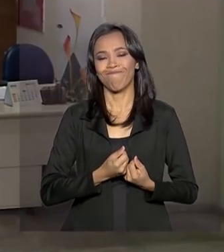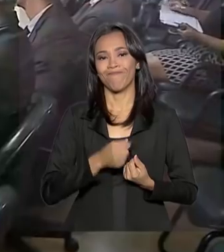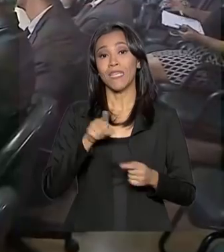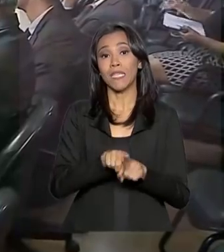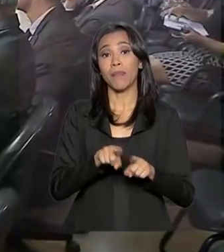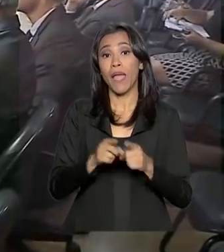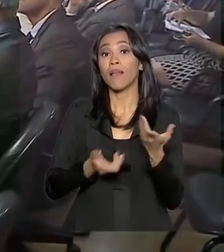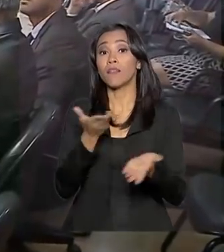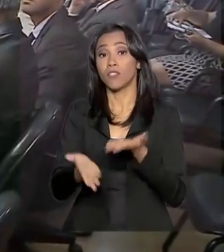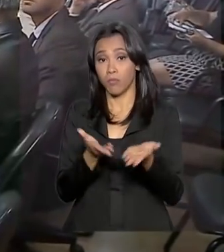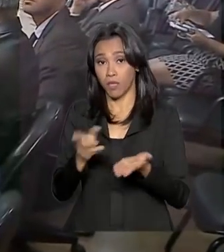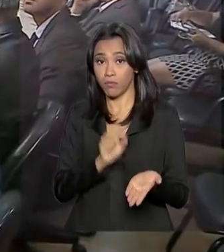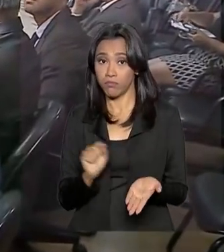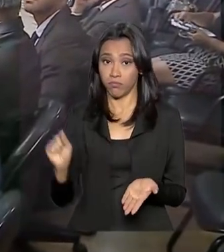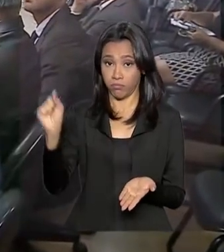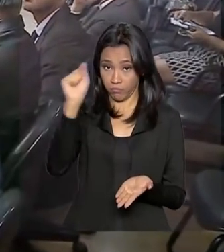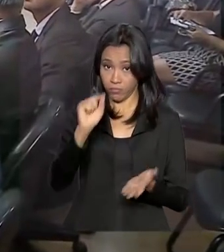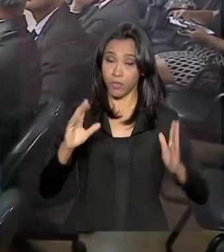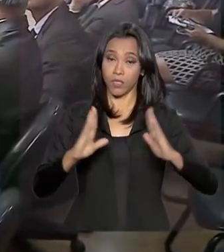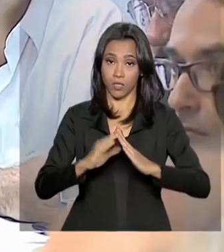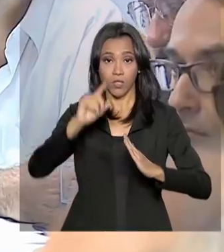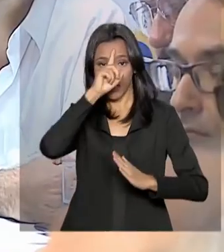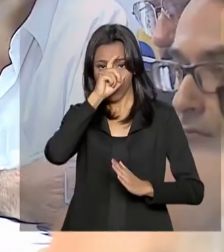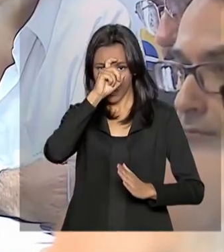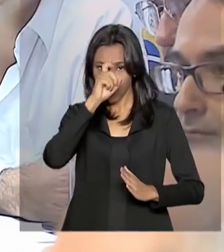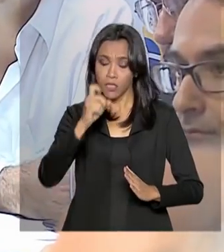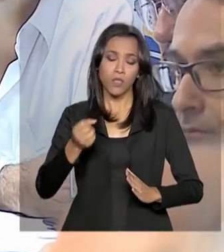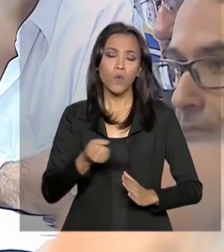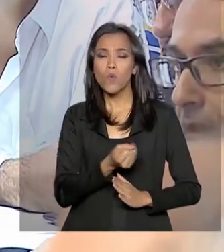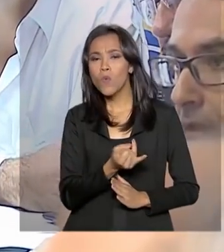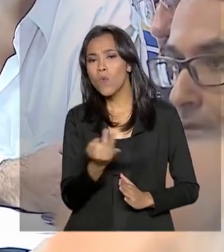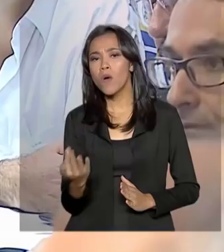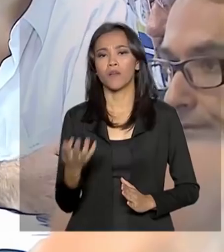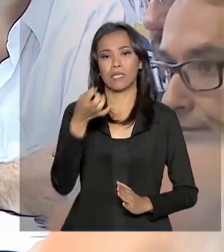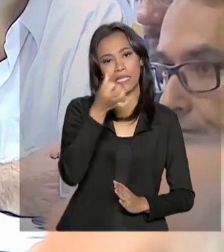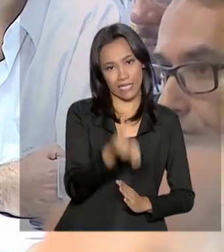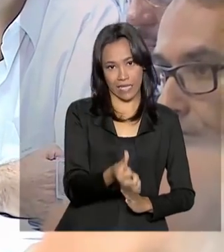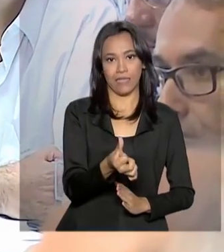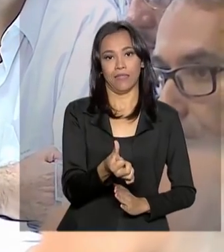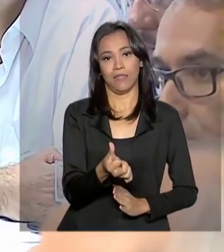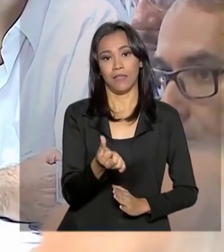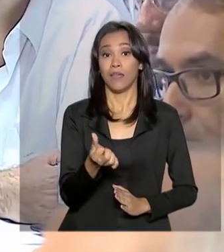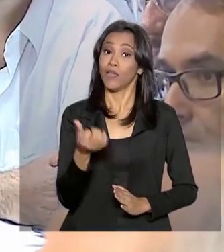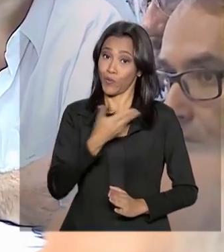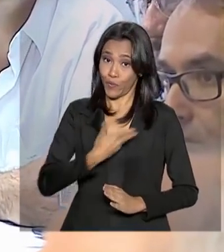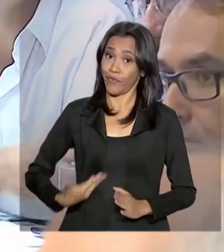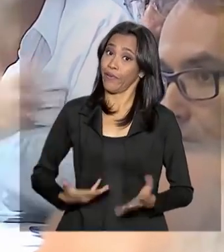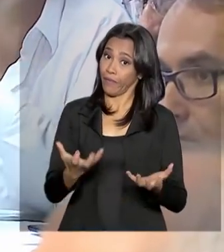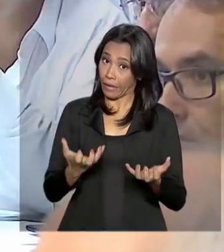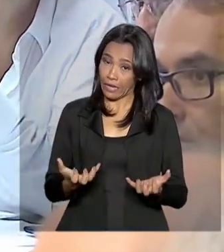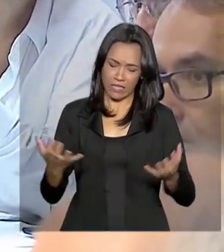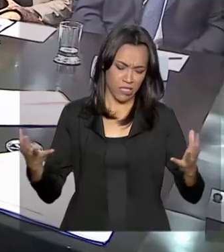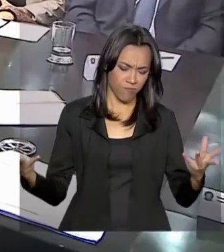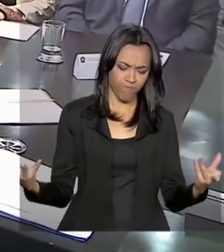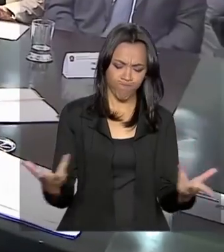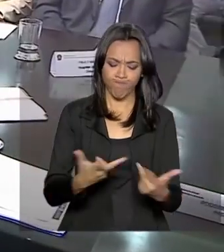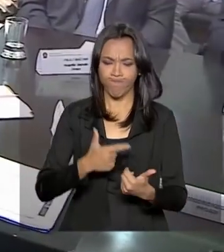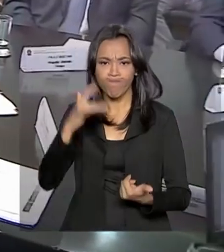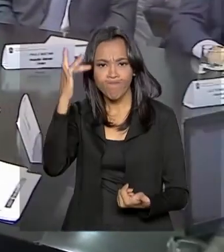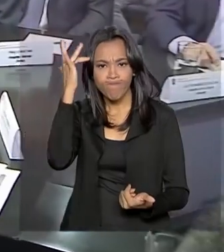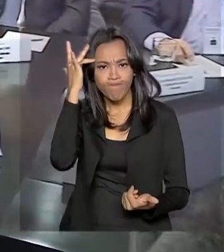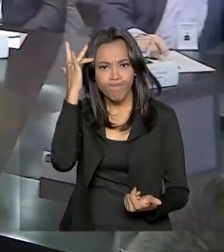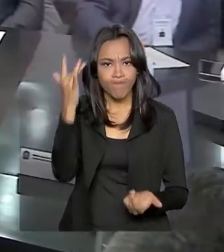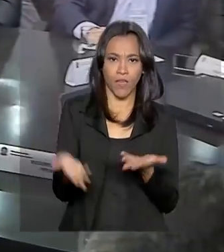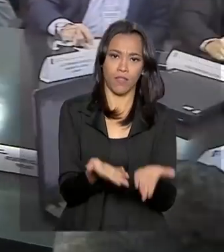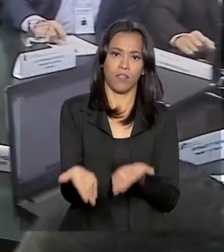atendimento. São seis unidades federais aqui no Rio de Janeiro e o governo quer que elas tenham um atendimento de excelência. Serão buscados